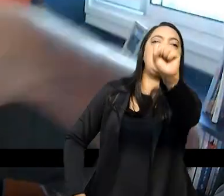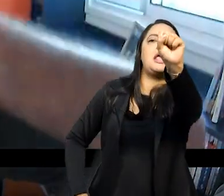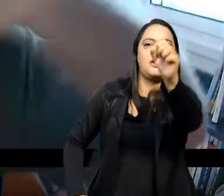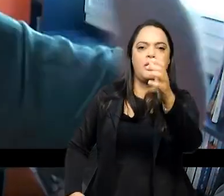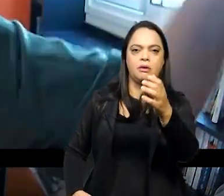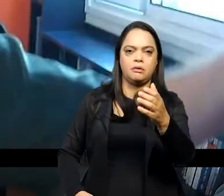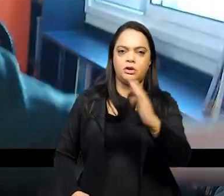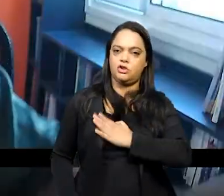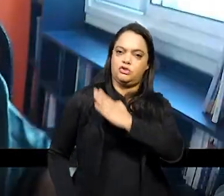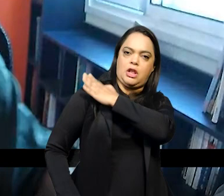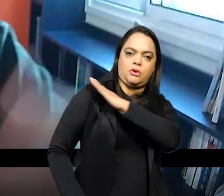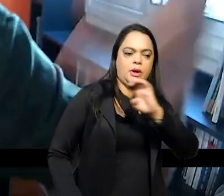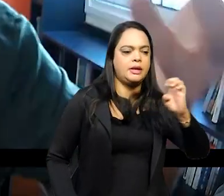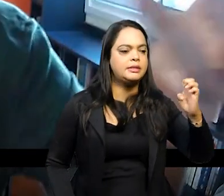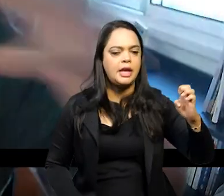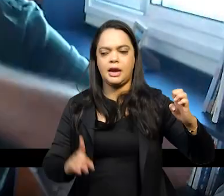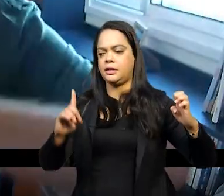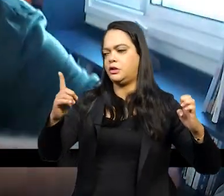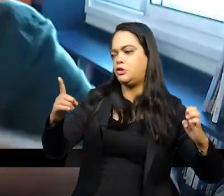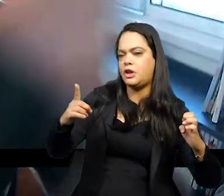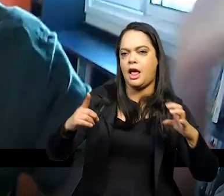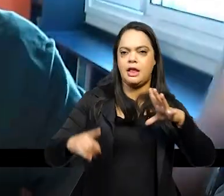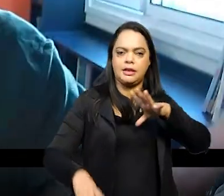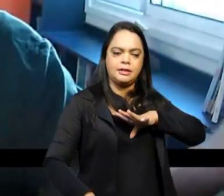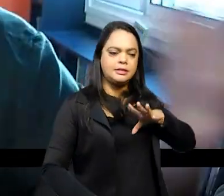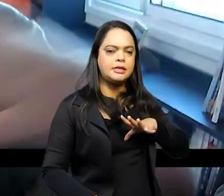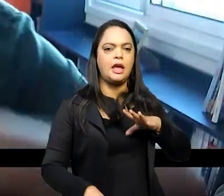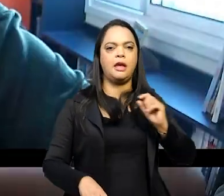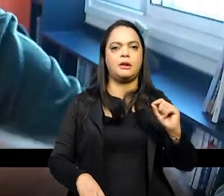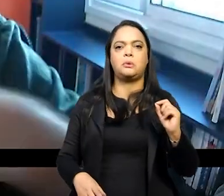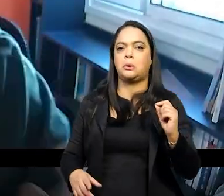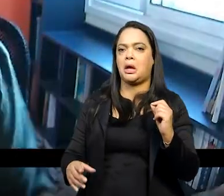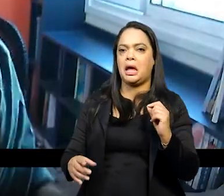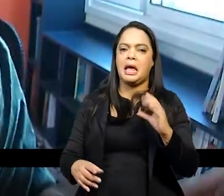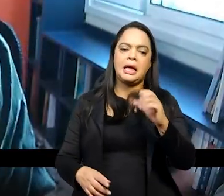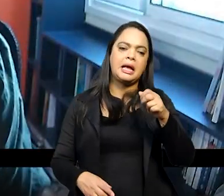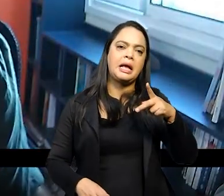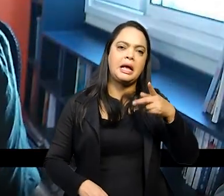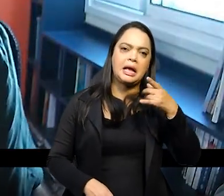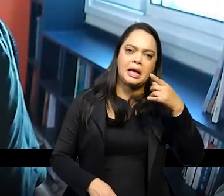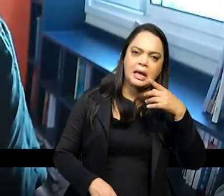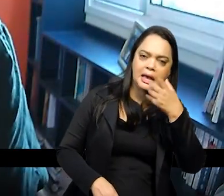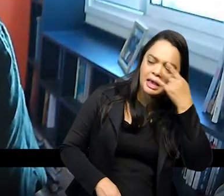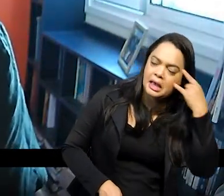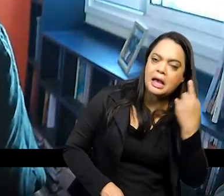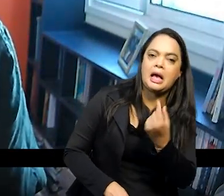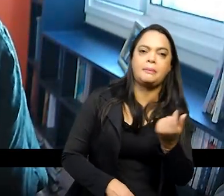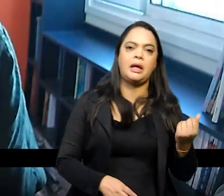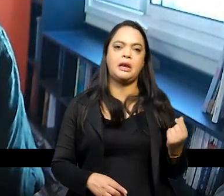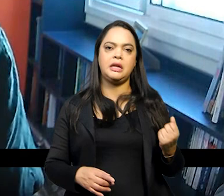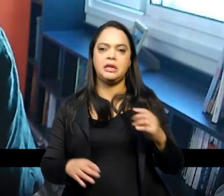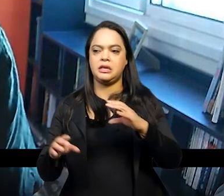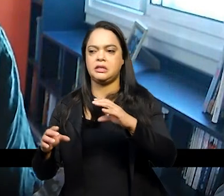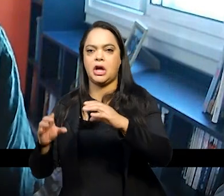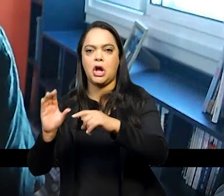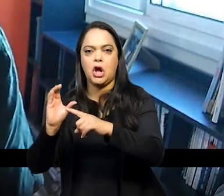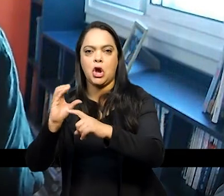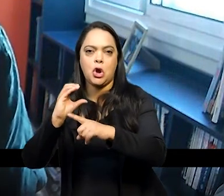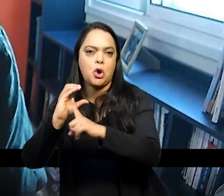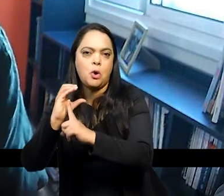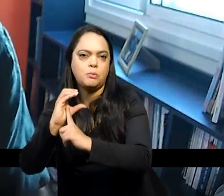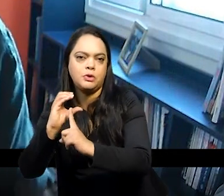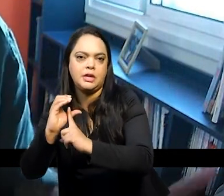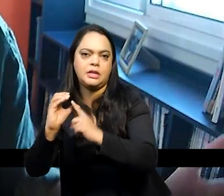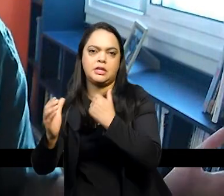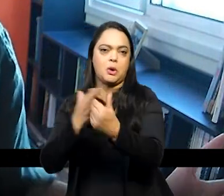esquerda seja de direita seja meio isso meio aquilo seja capitalista comunista então heroicizar é